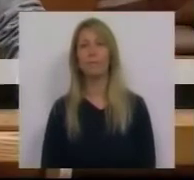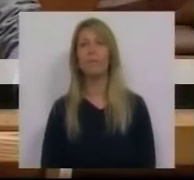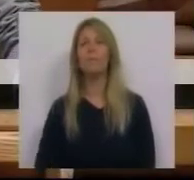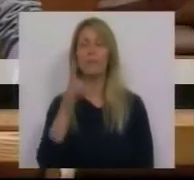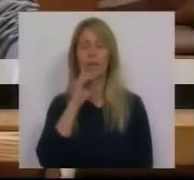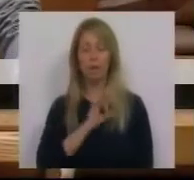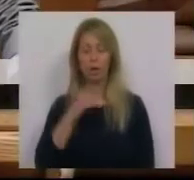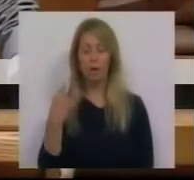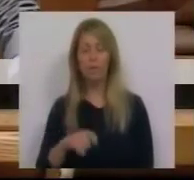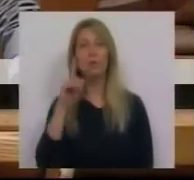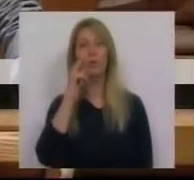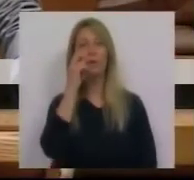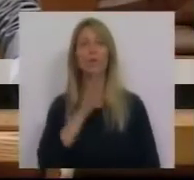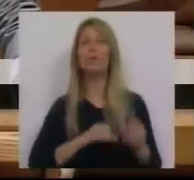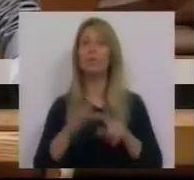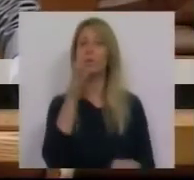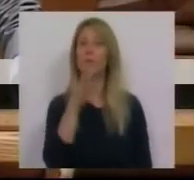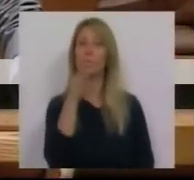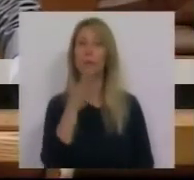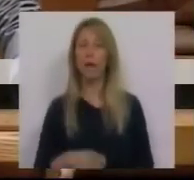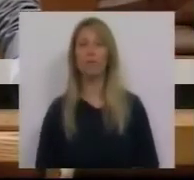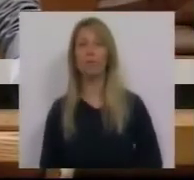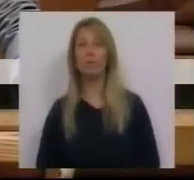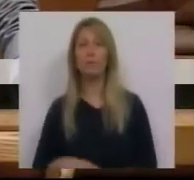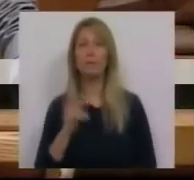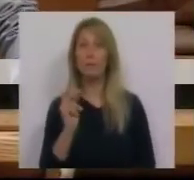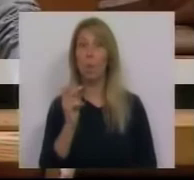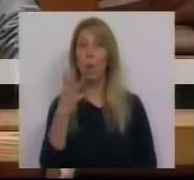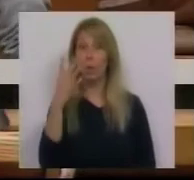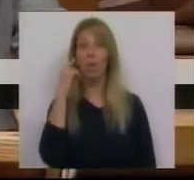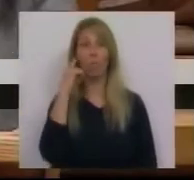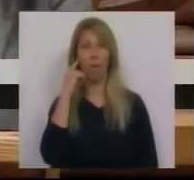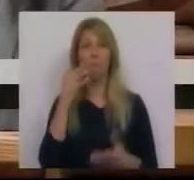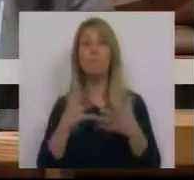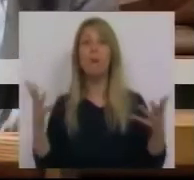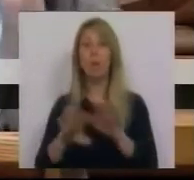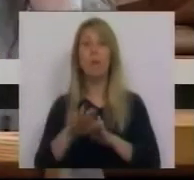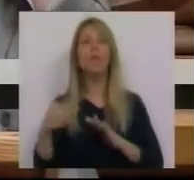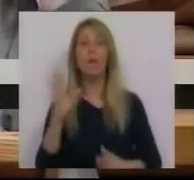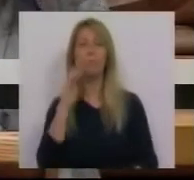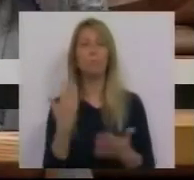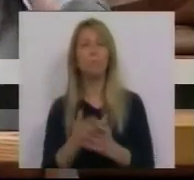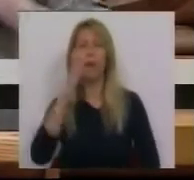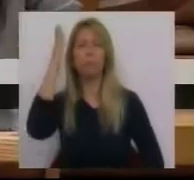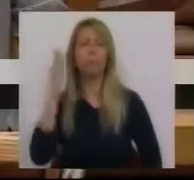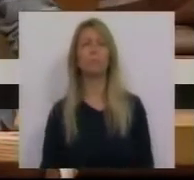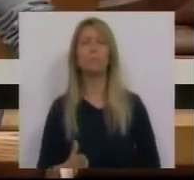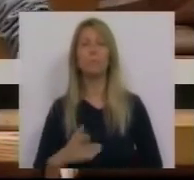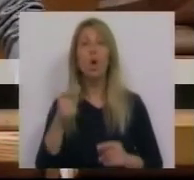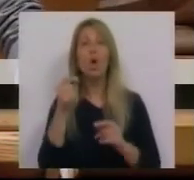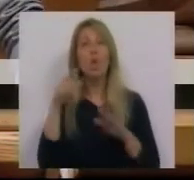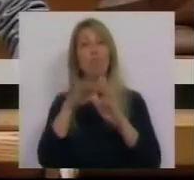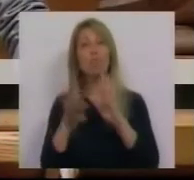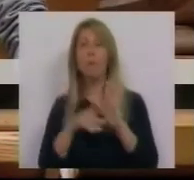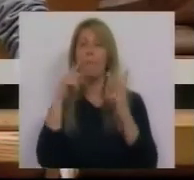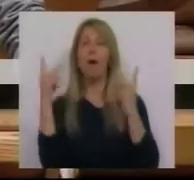Senhora Presidente, Senhoras e Senhores Deputados, vai para quatro anos que a maioria de direita aplica um radical programa de austeridade. Sobre